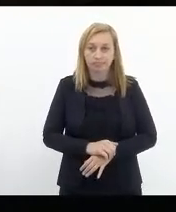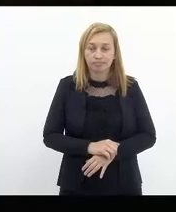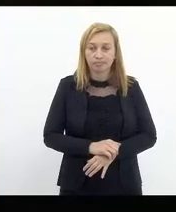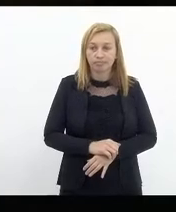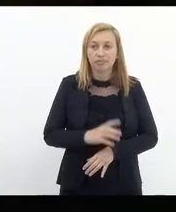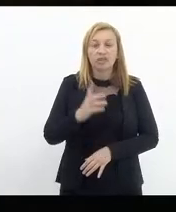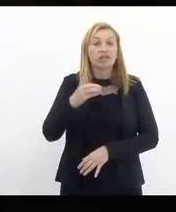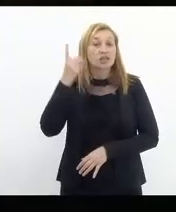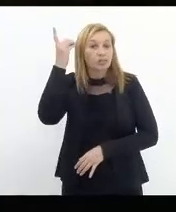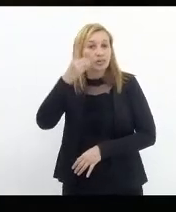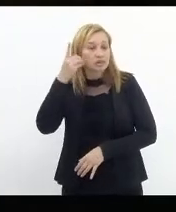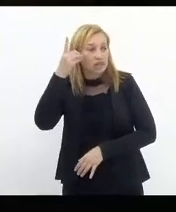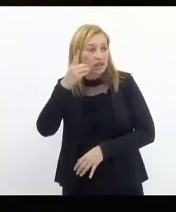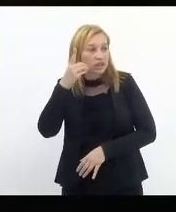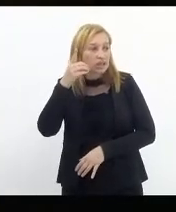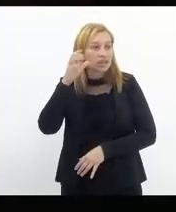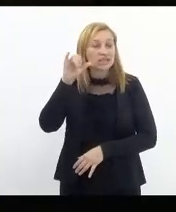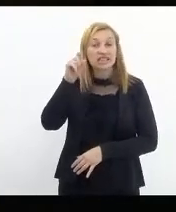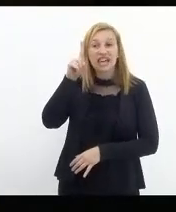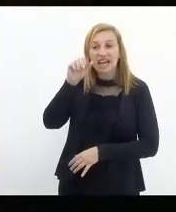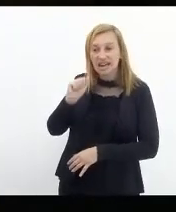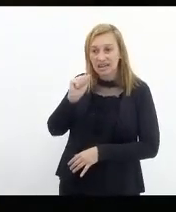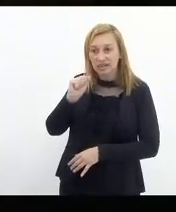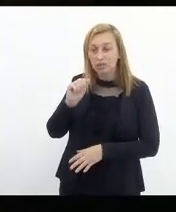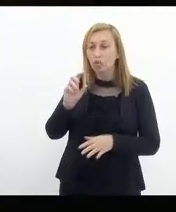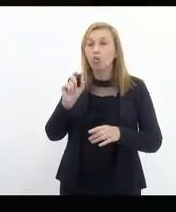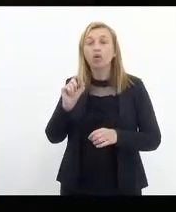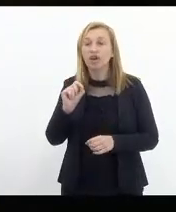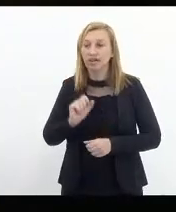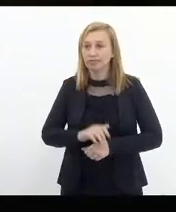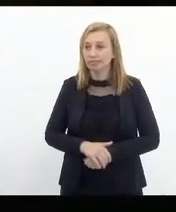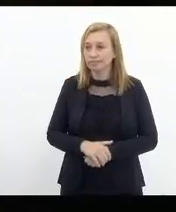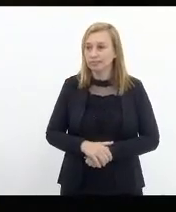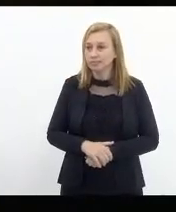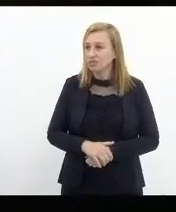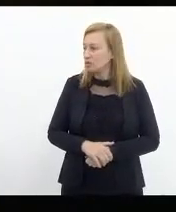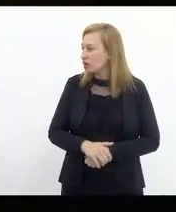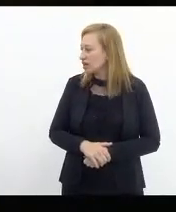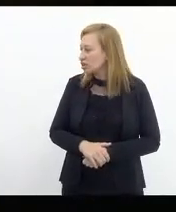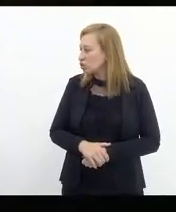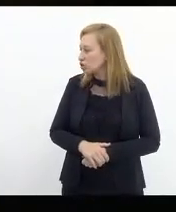deputada Sérgio Jordão. Veja bem, há